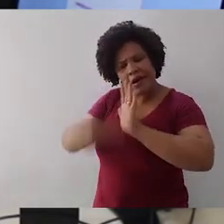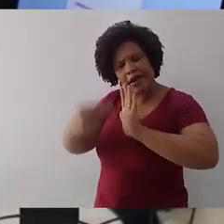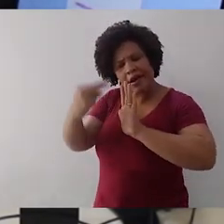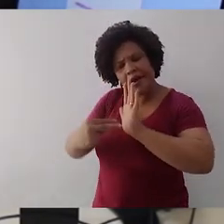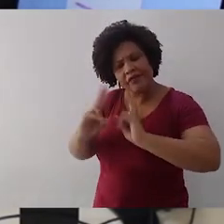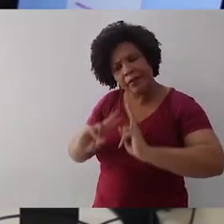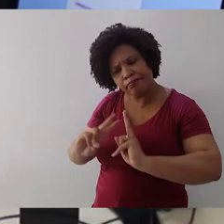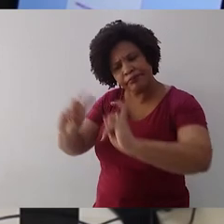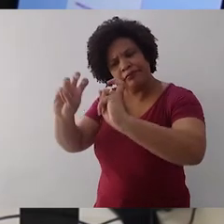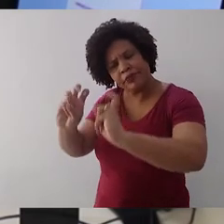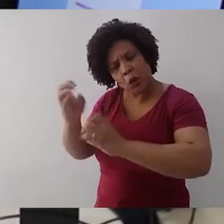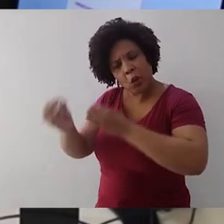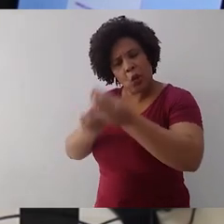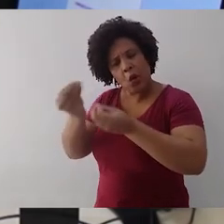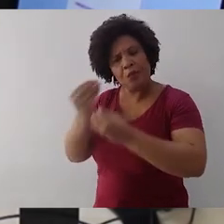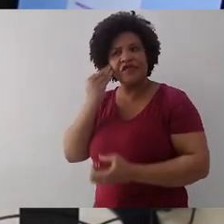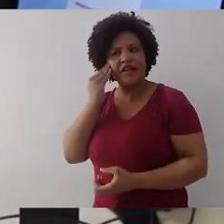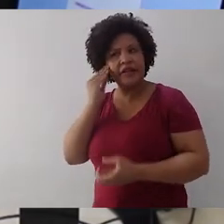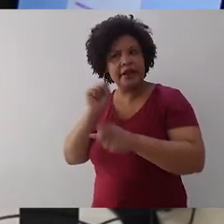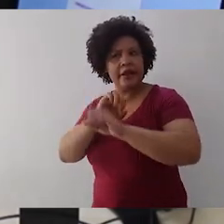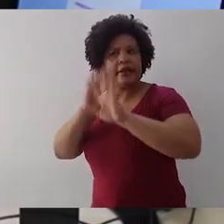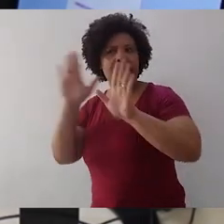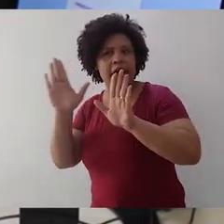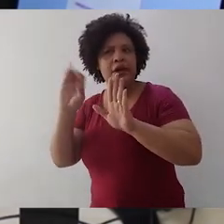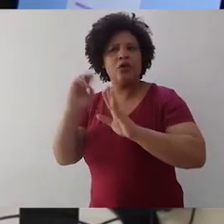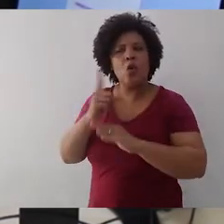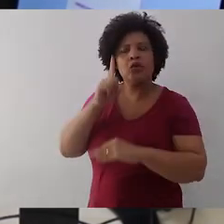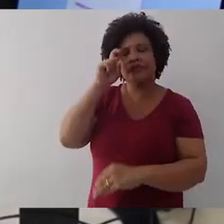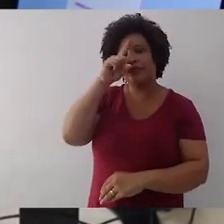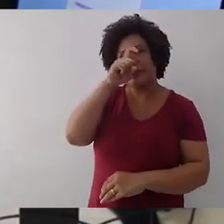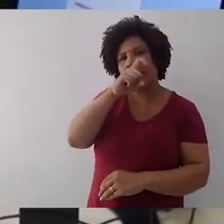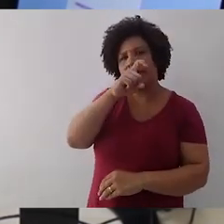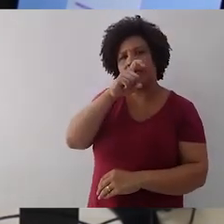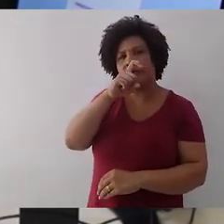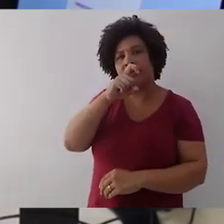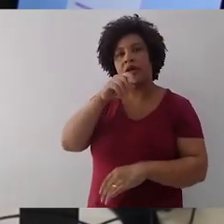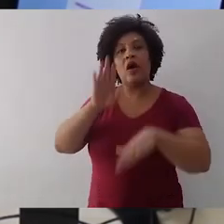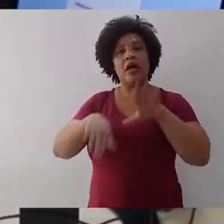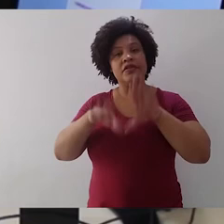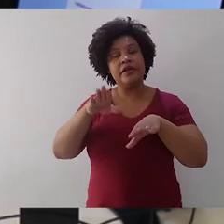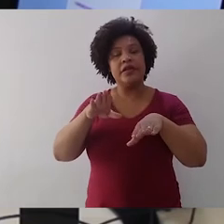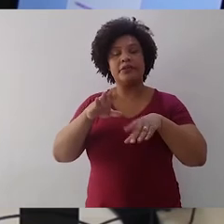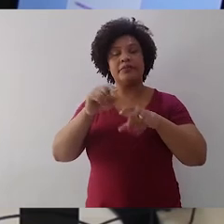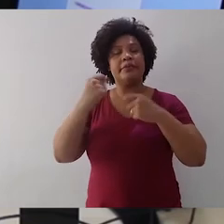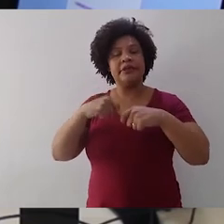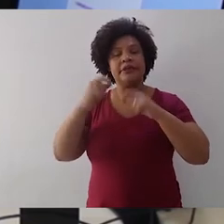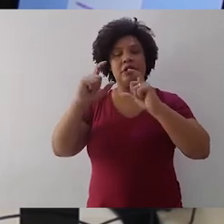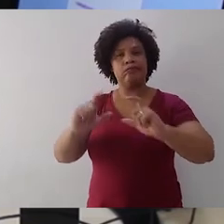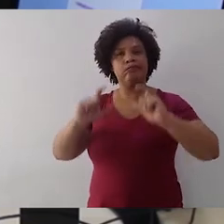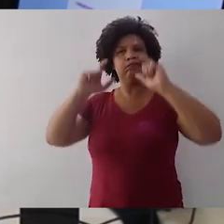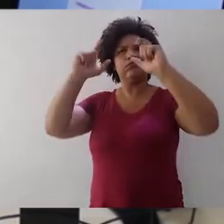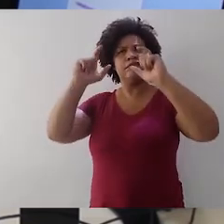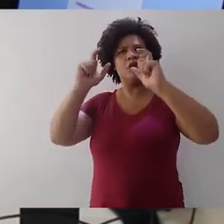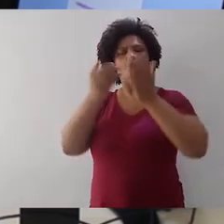retomada, o leitor que está tendo uma leitura fluida, ele precisa às vezes de retornar ao parágrafo anterior, à página anterior